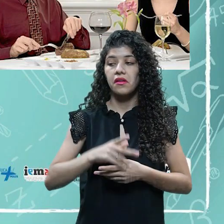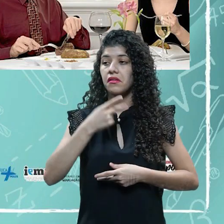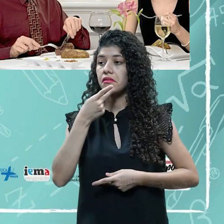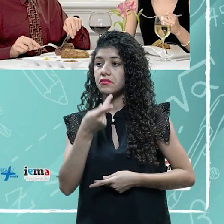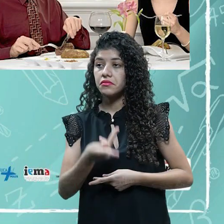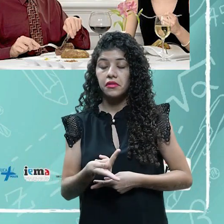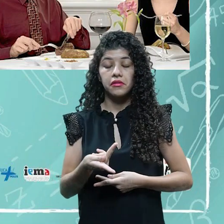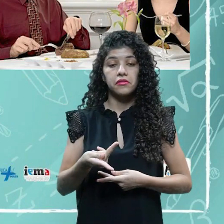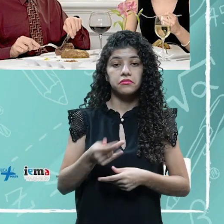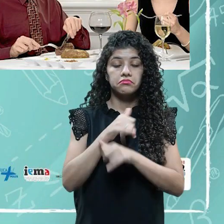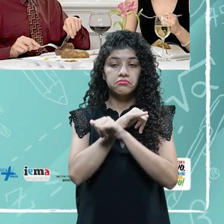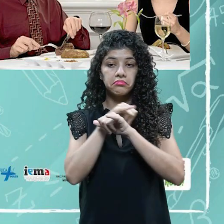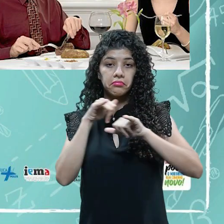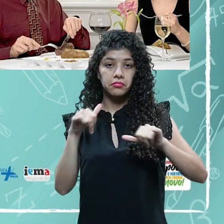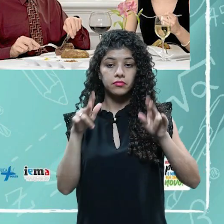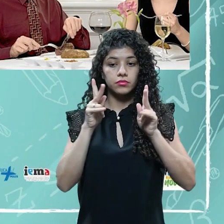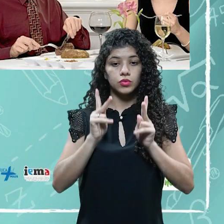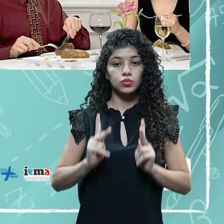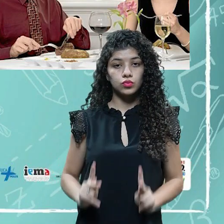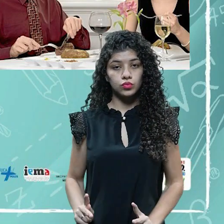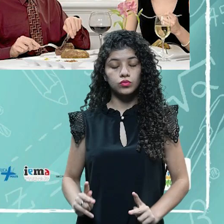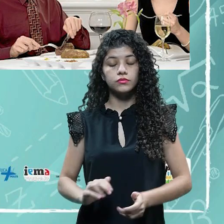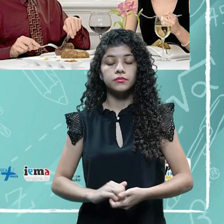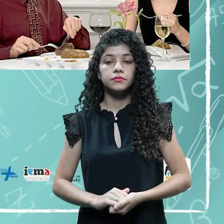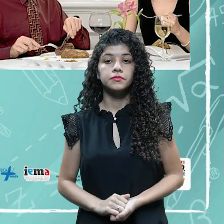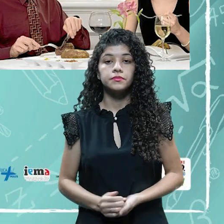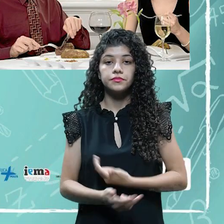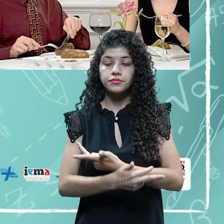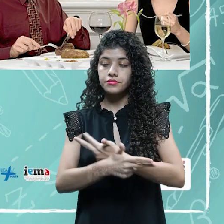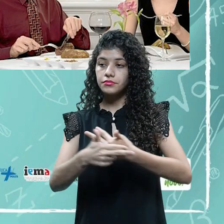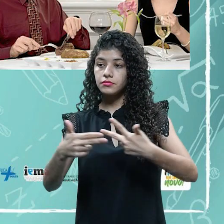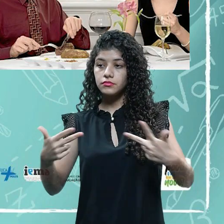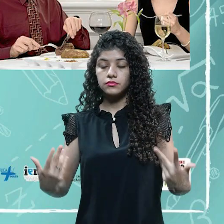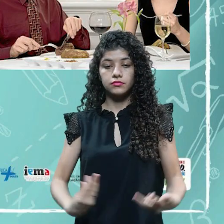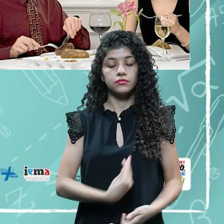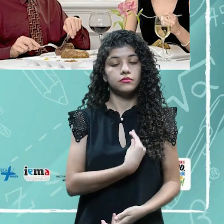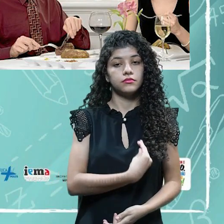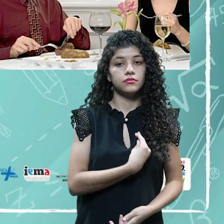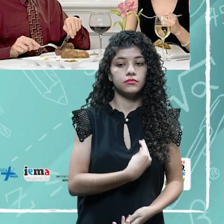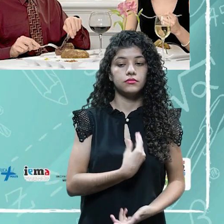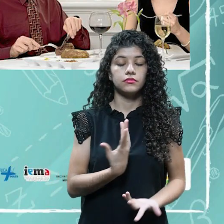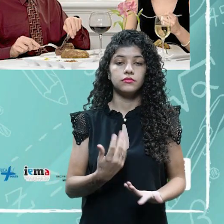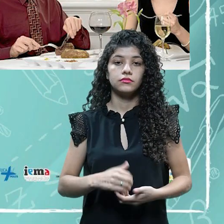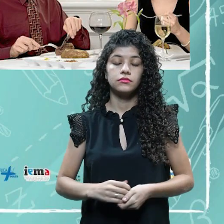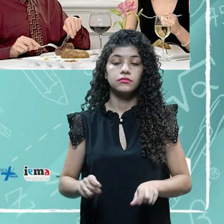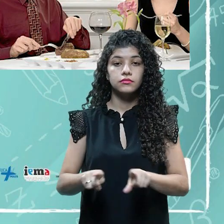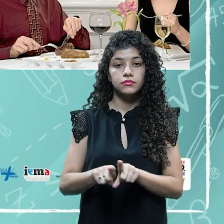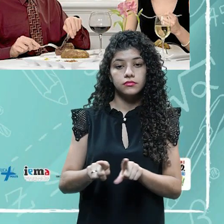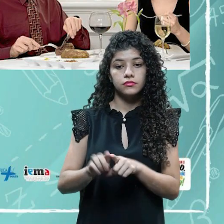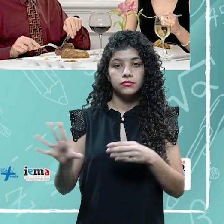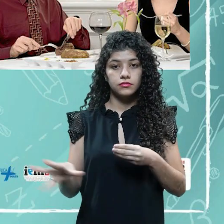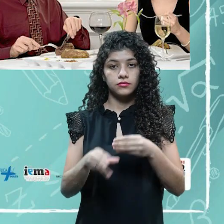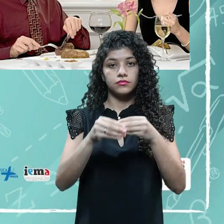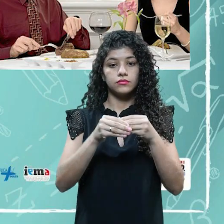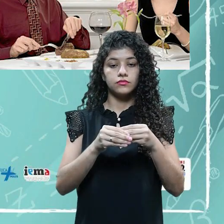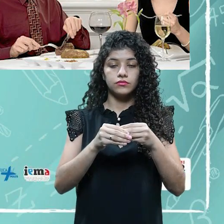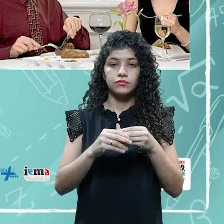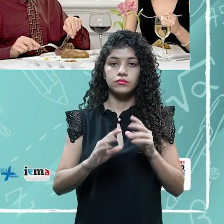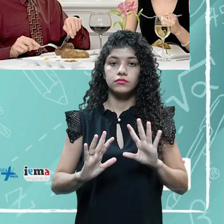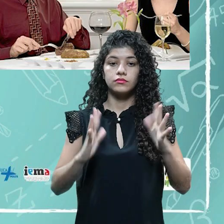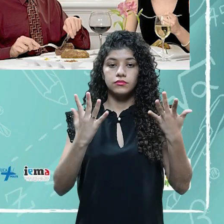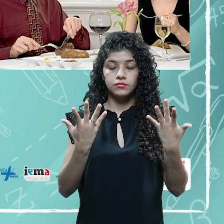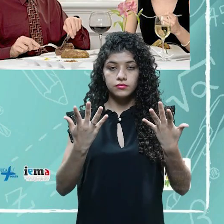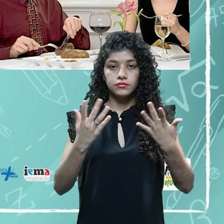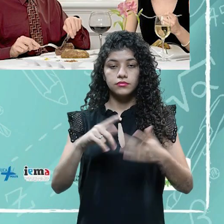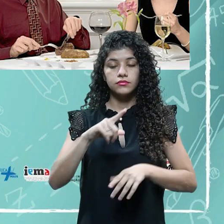pronunciamentos, na ética e no meio de viver com o próximo. Também é um conjunto de cerimônias que